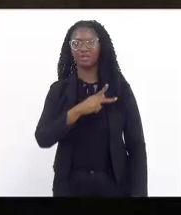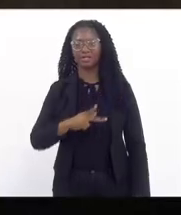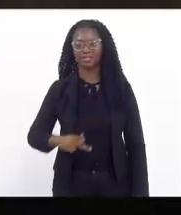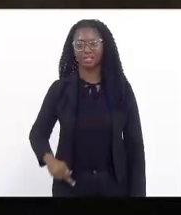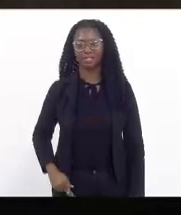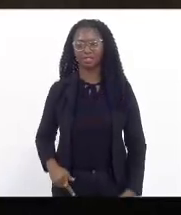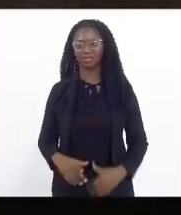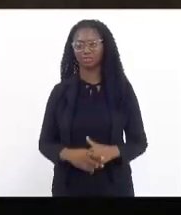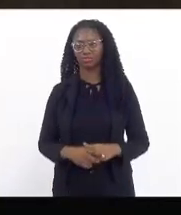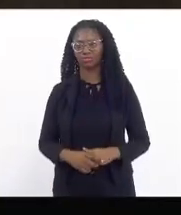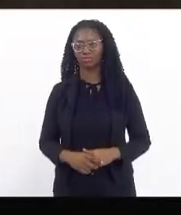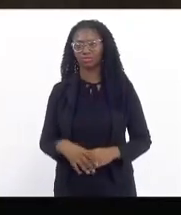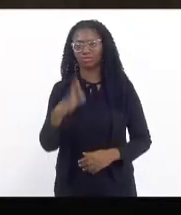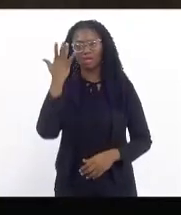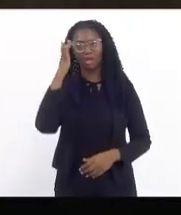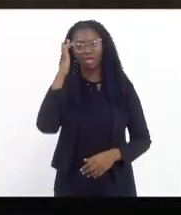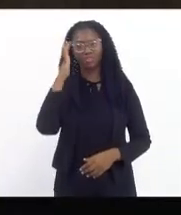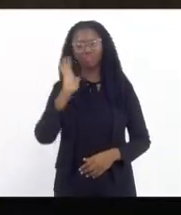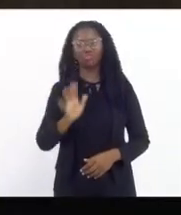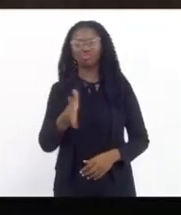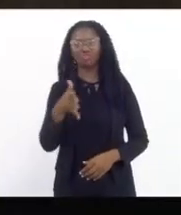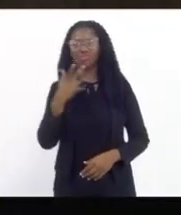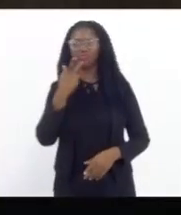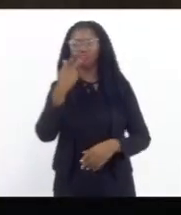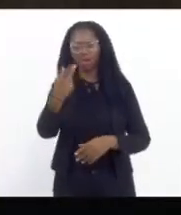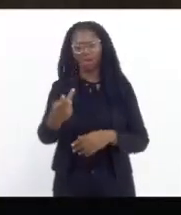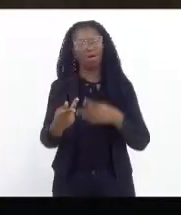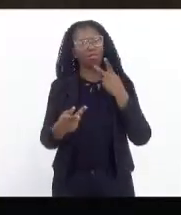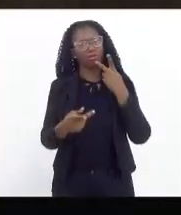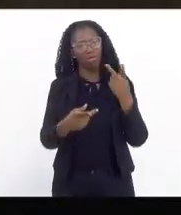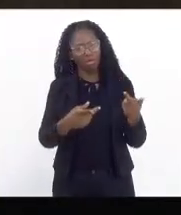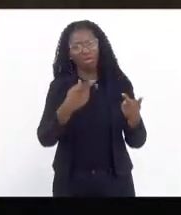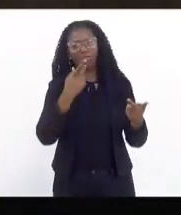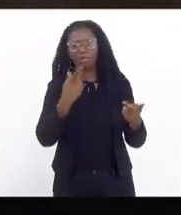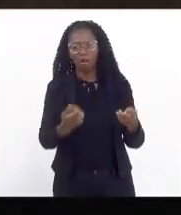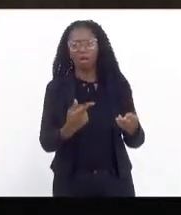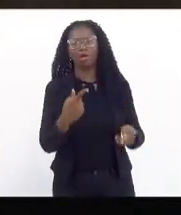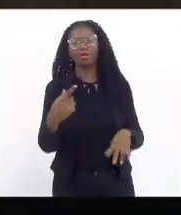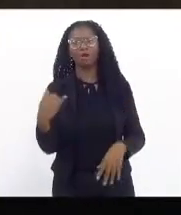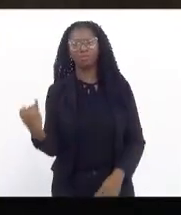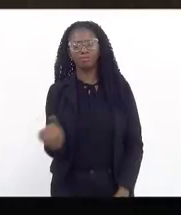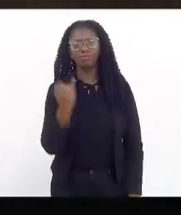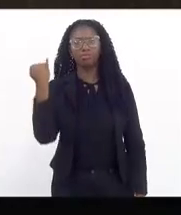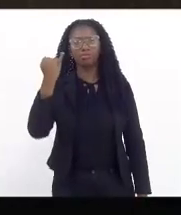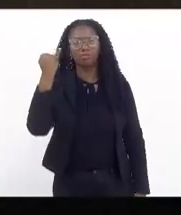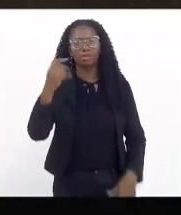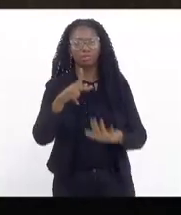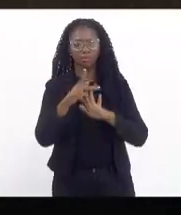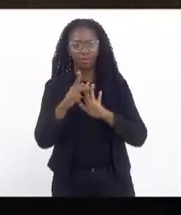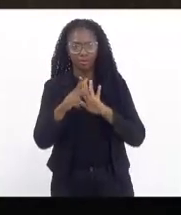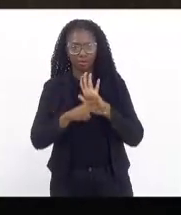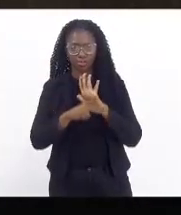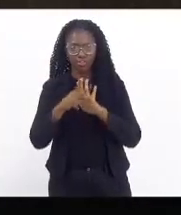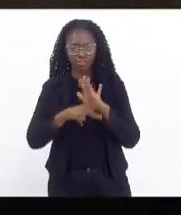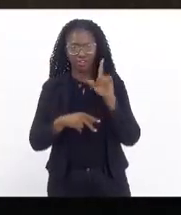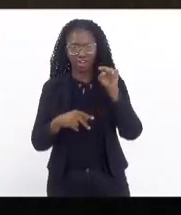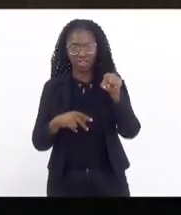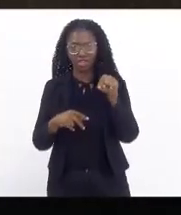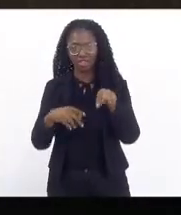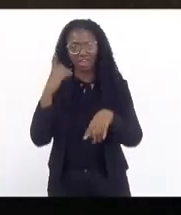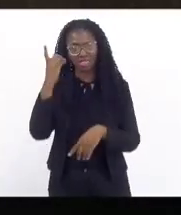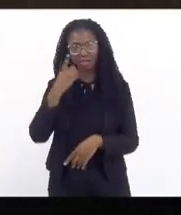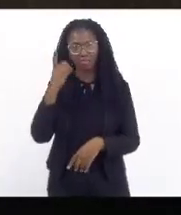Acho que já foi muito dito aqui a relevância de um projeto como esse, que a deputada Lucinha